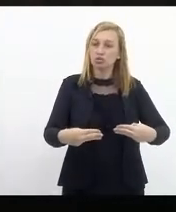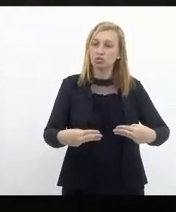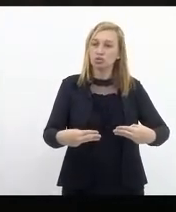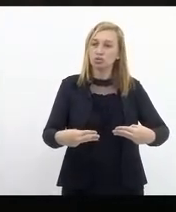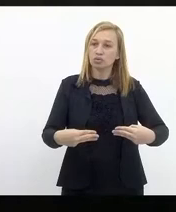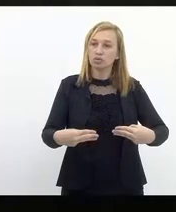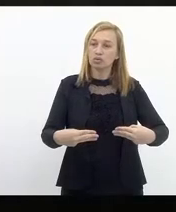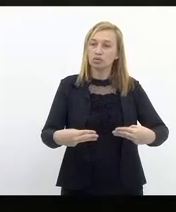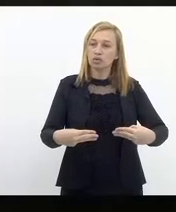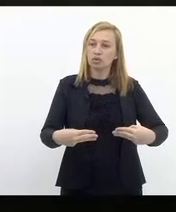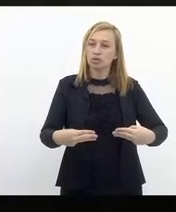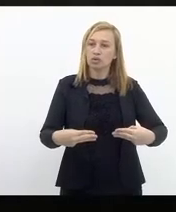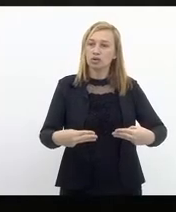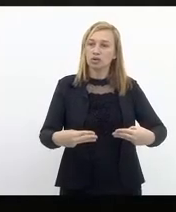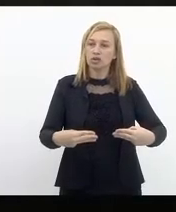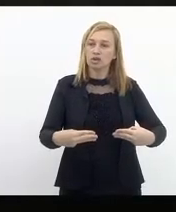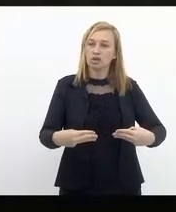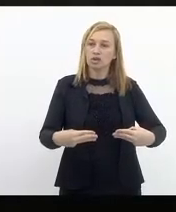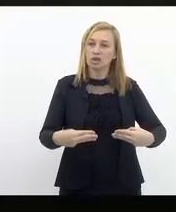Alexandre de Moraes.